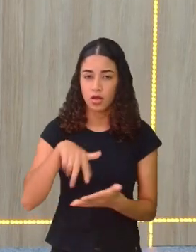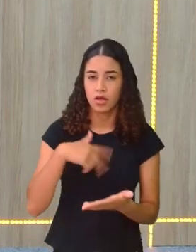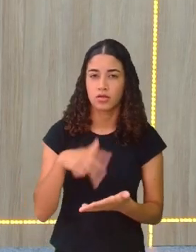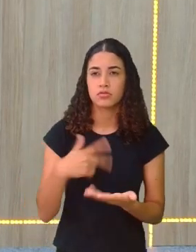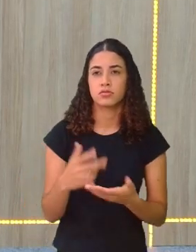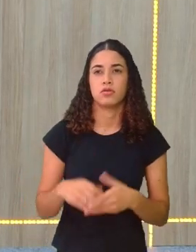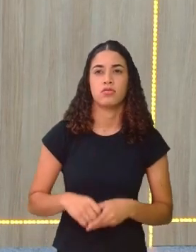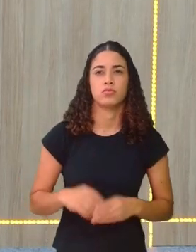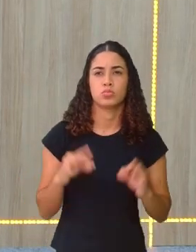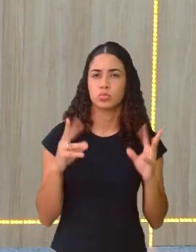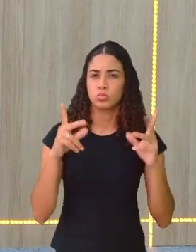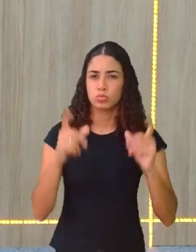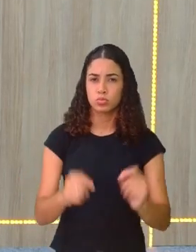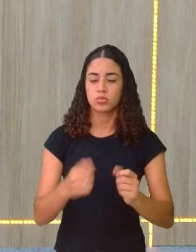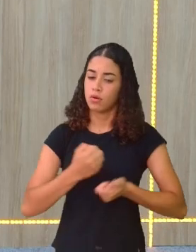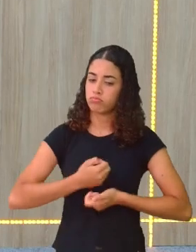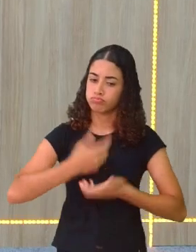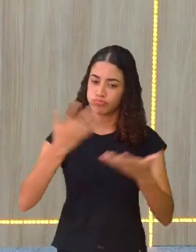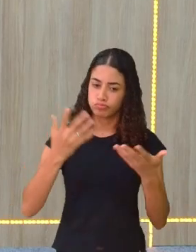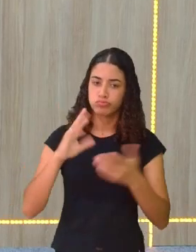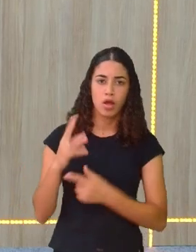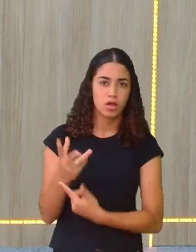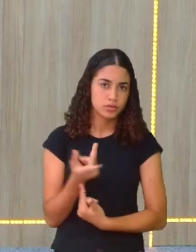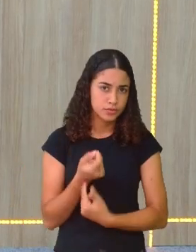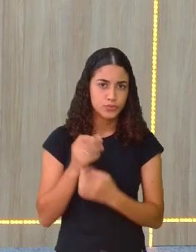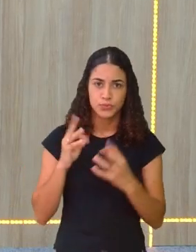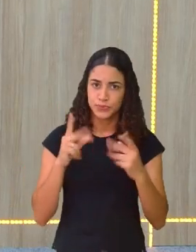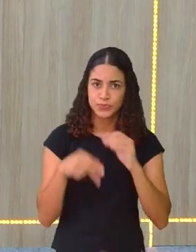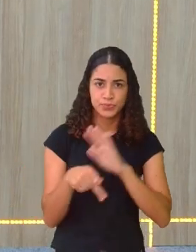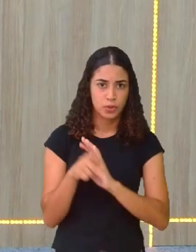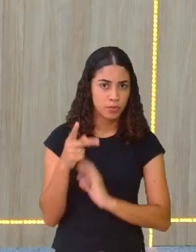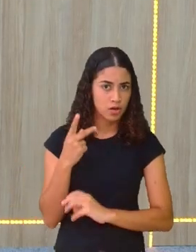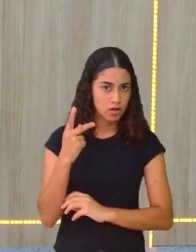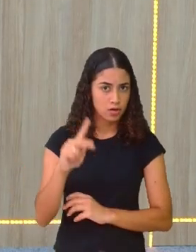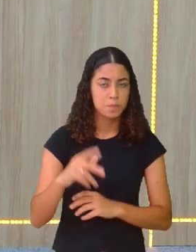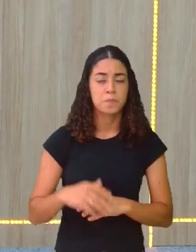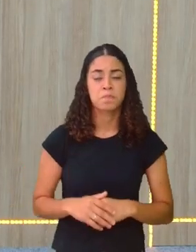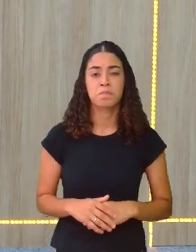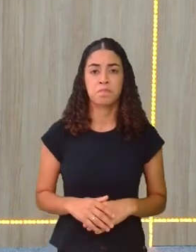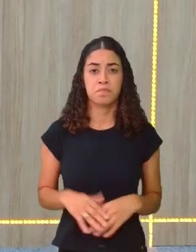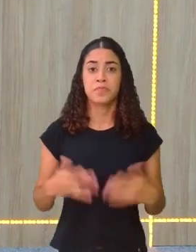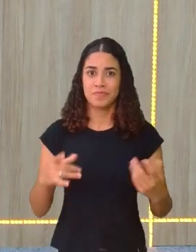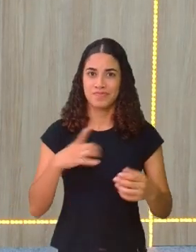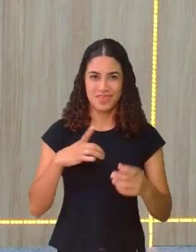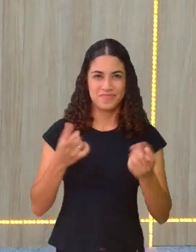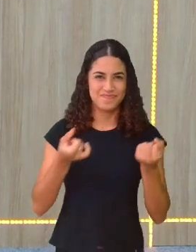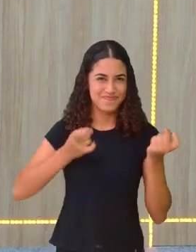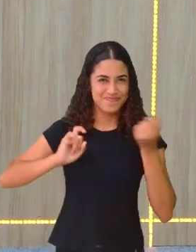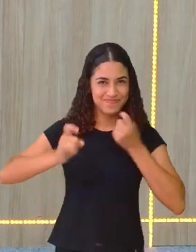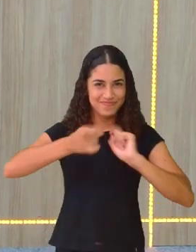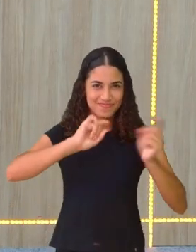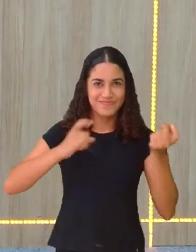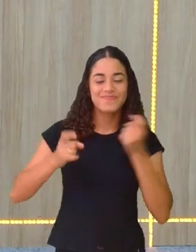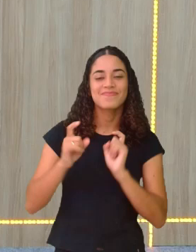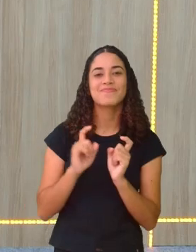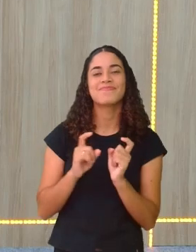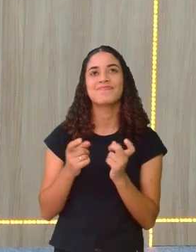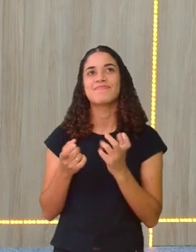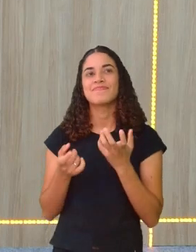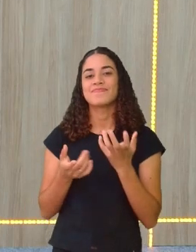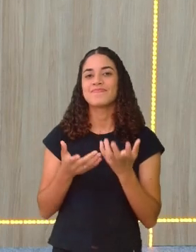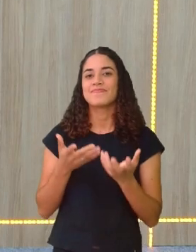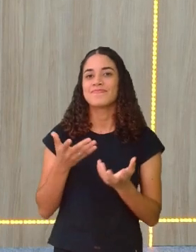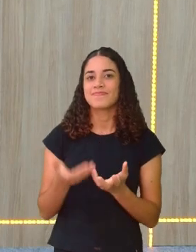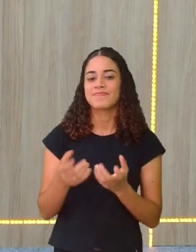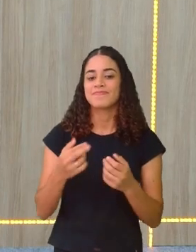esses folguedos, essas manifestações, né? Então, havia naquele período essa discussão também, gente, da questão da